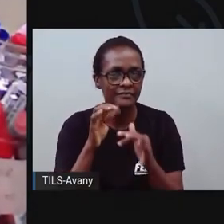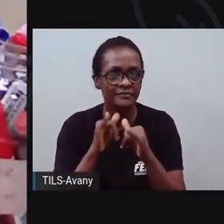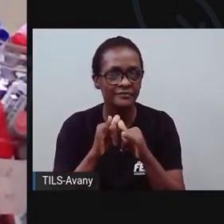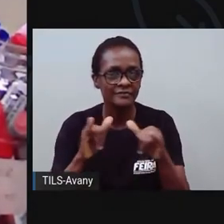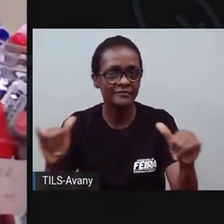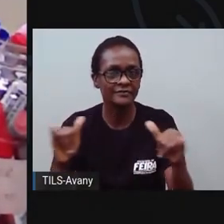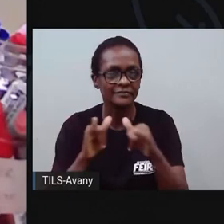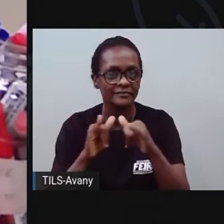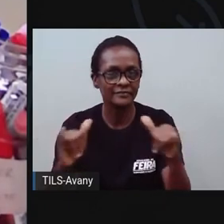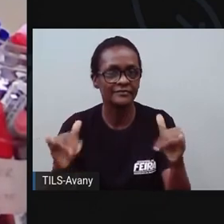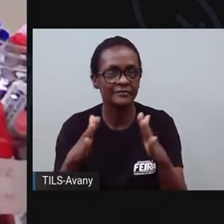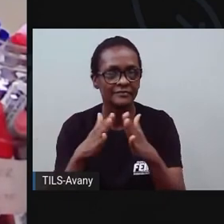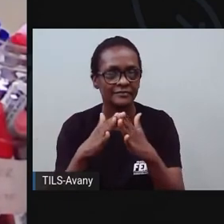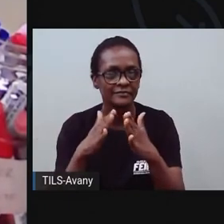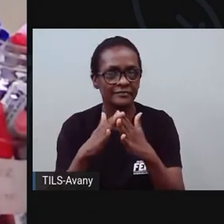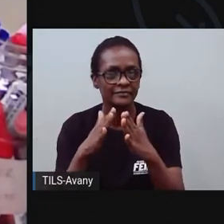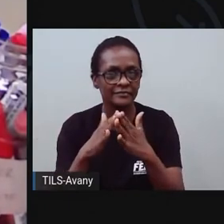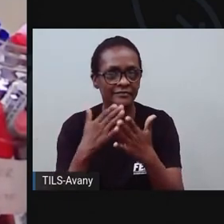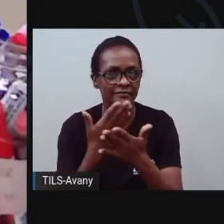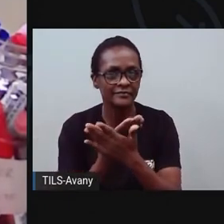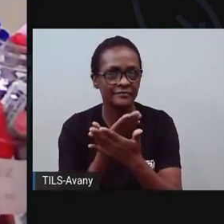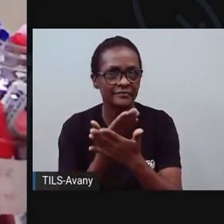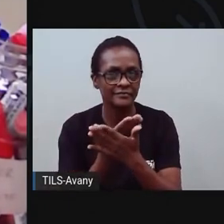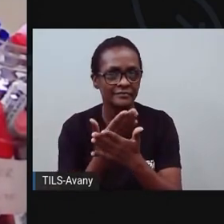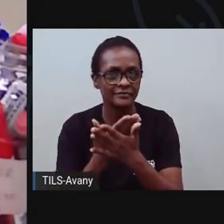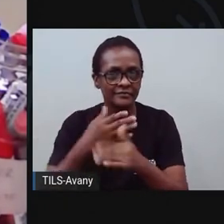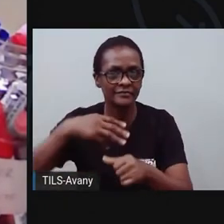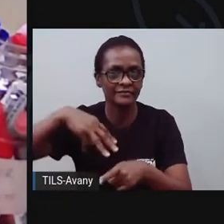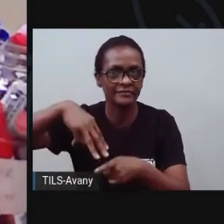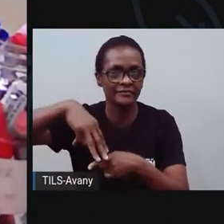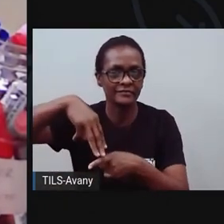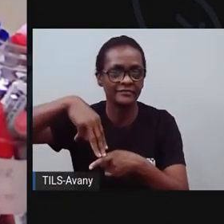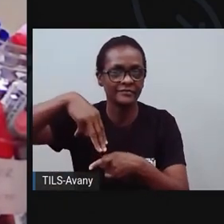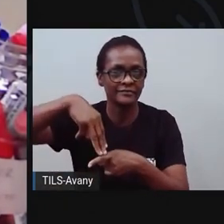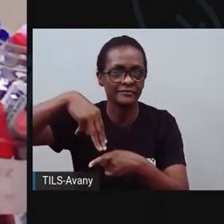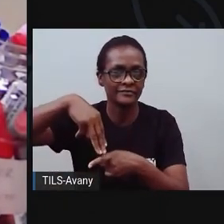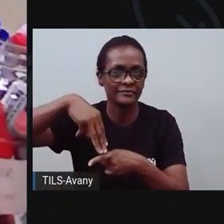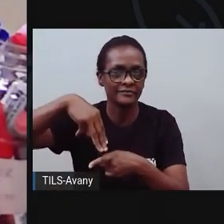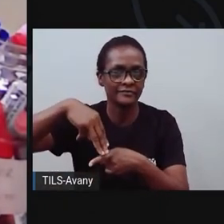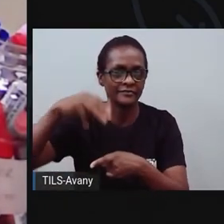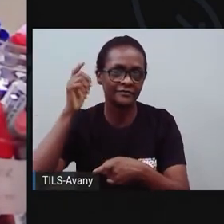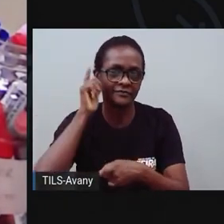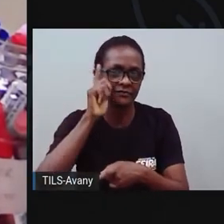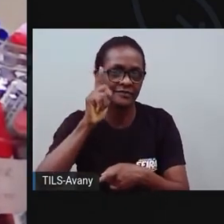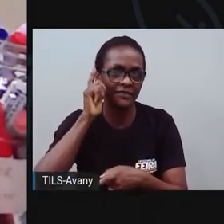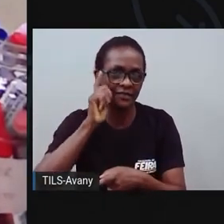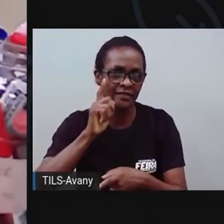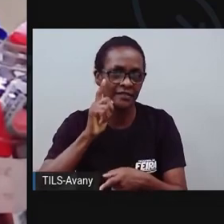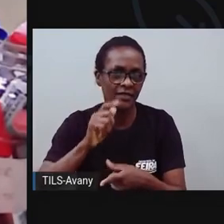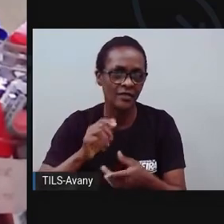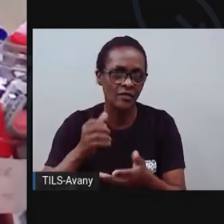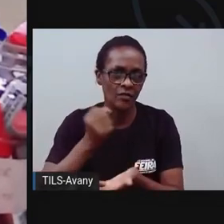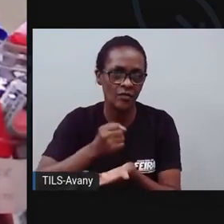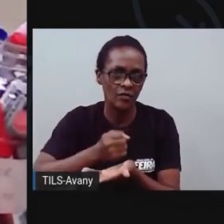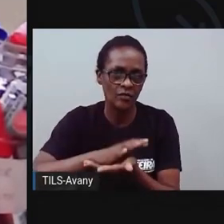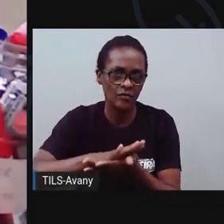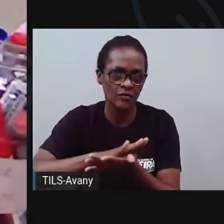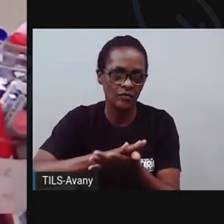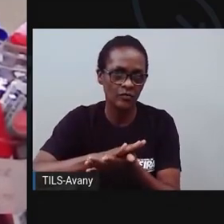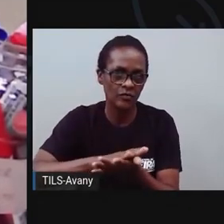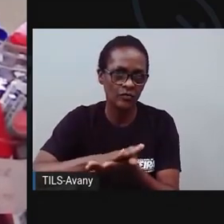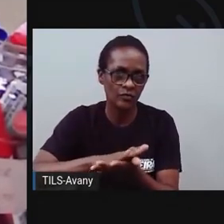Escola, ó. Escolas municipais recebem produtos de limpeza e higiene. Bom,